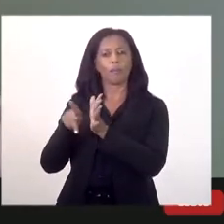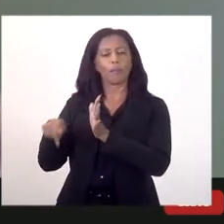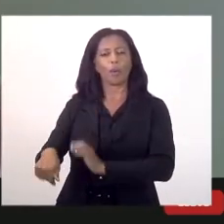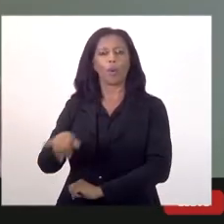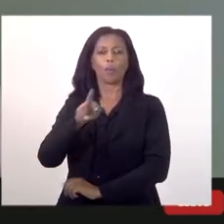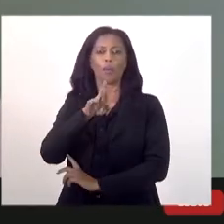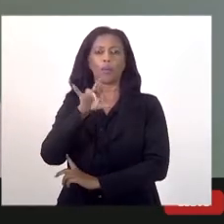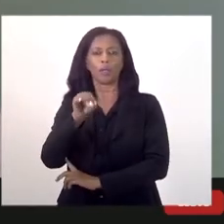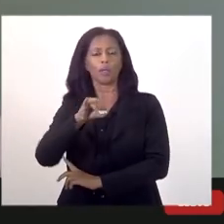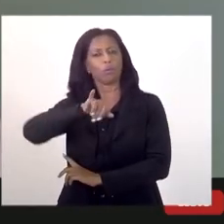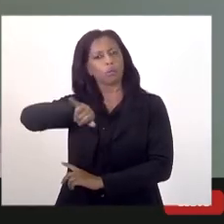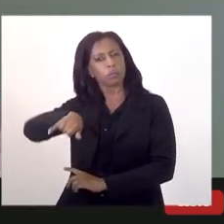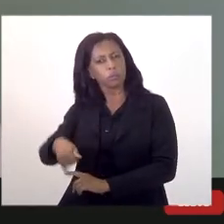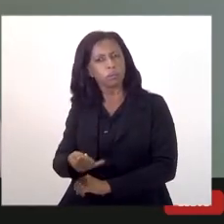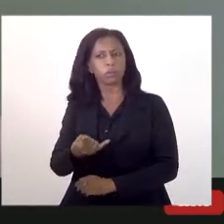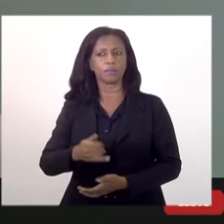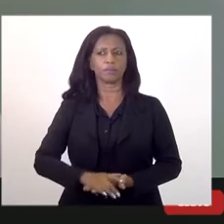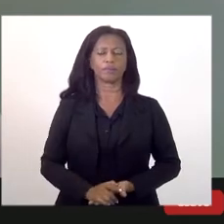e utilizar